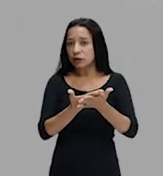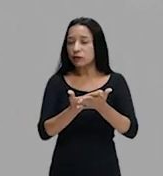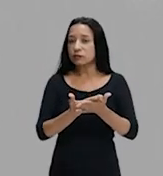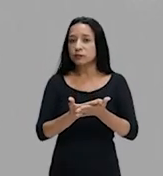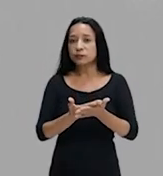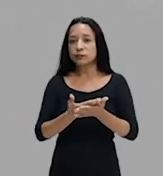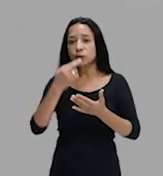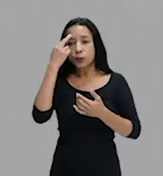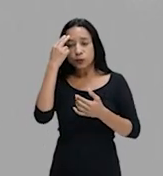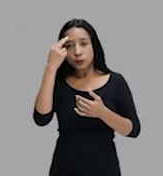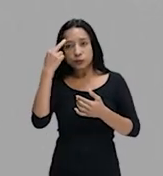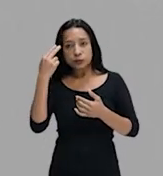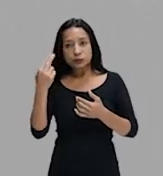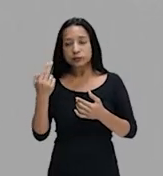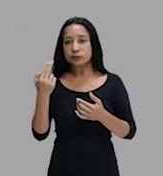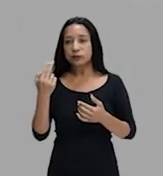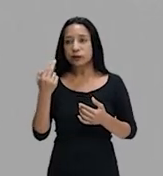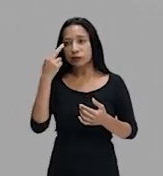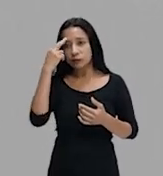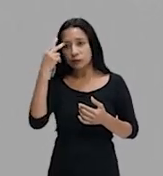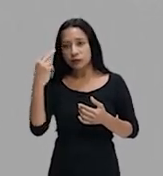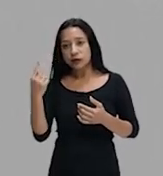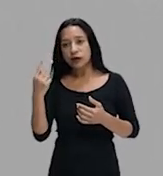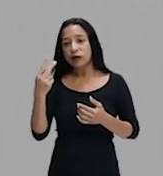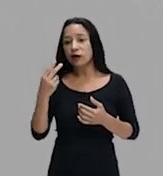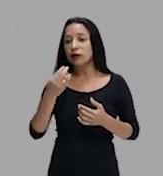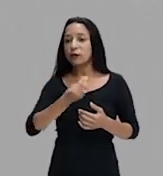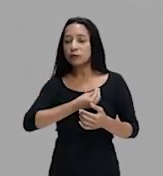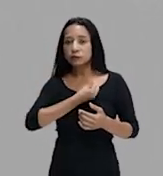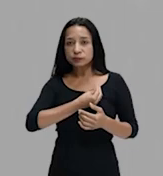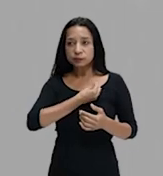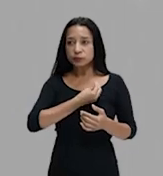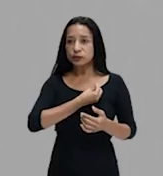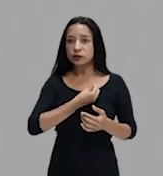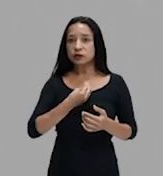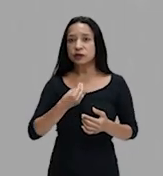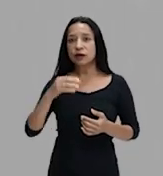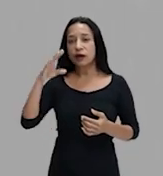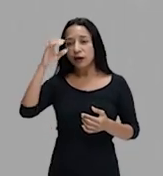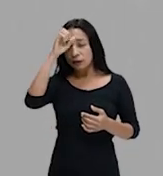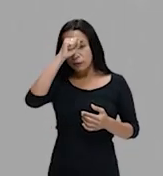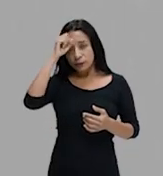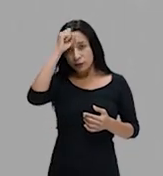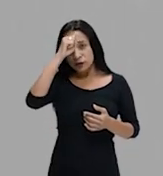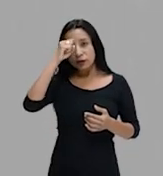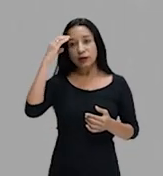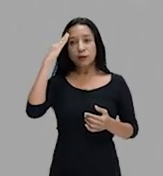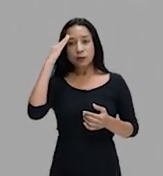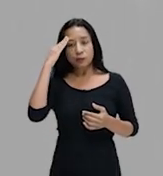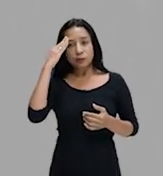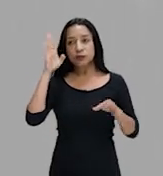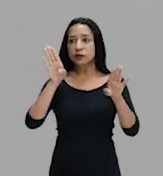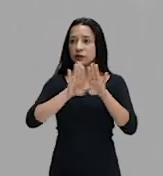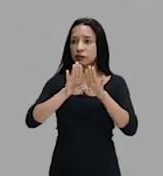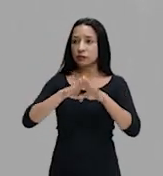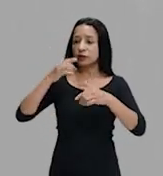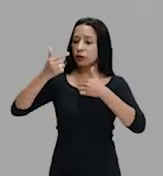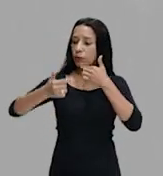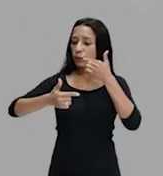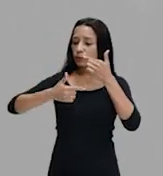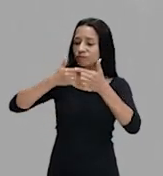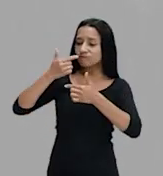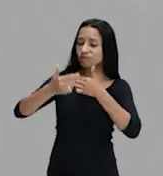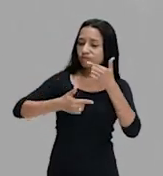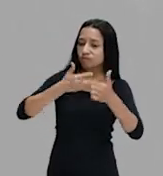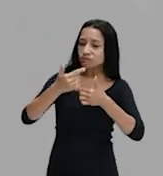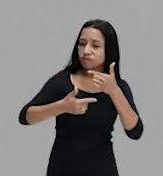historicizar essa luta, historicizar essa resistência. Compreender que essa luta, ela vem desde